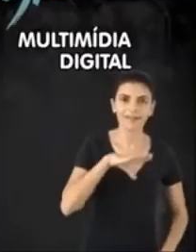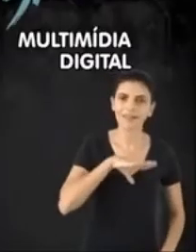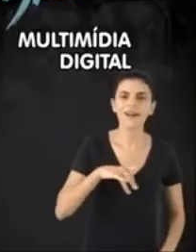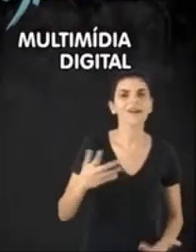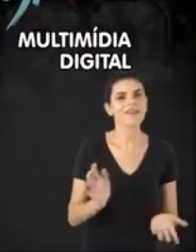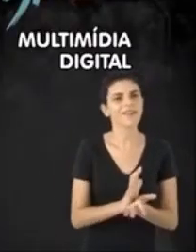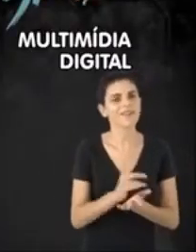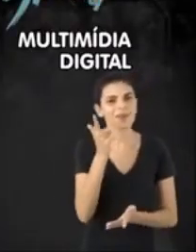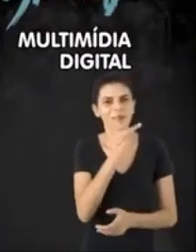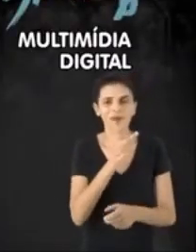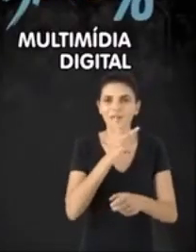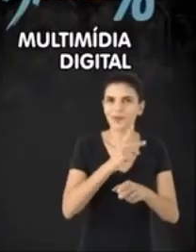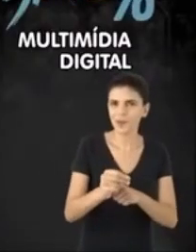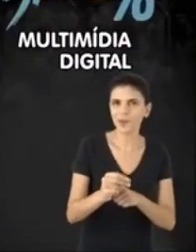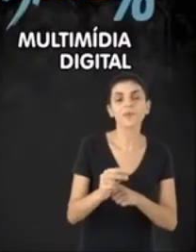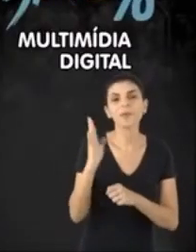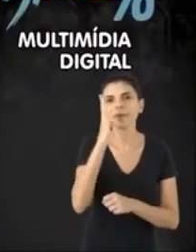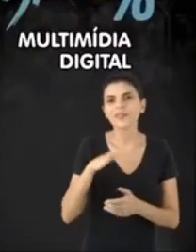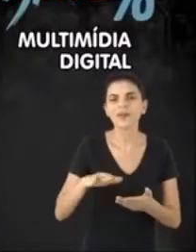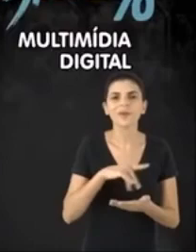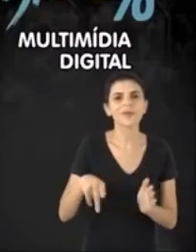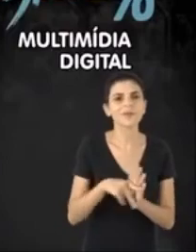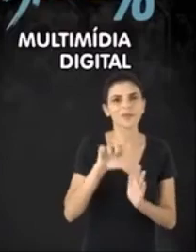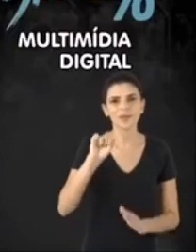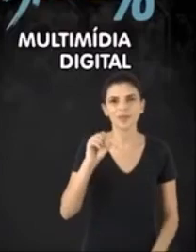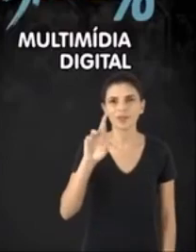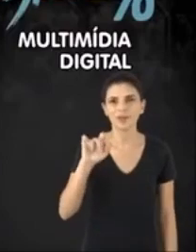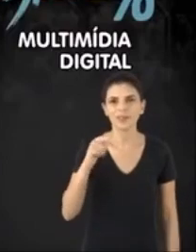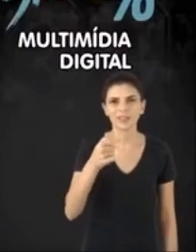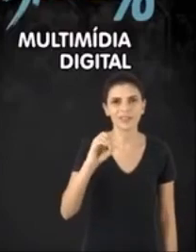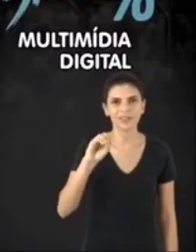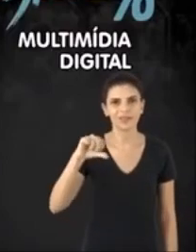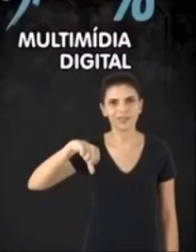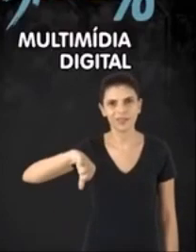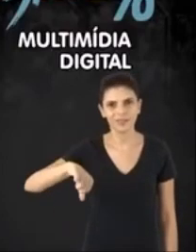Voscaíno, sou Sorato, tricampeão carioca, bi-brasileiro e libertadores. Sorato, 70089.